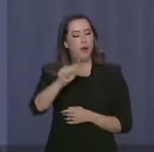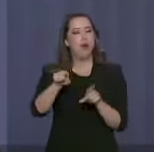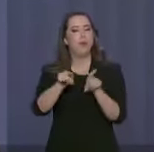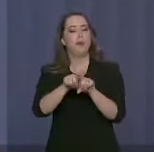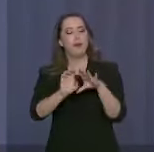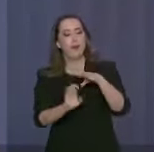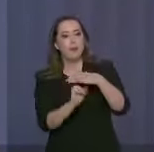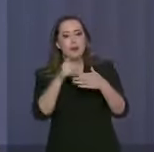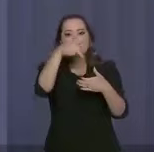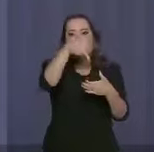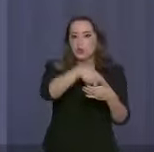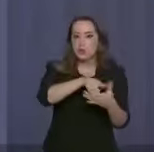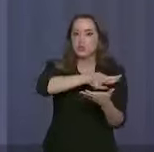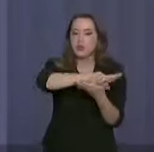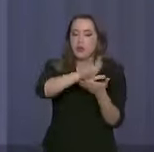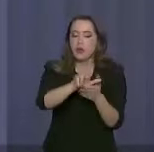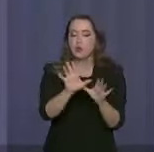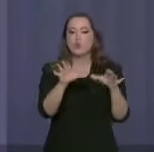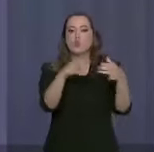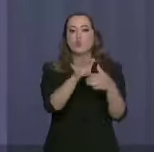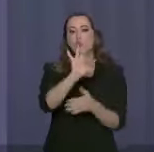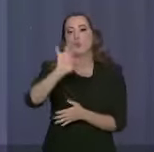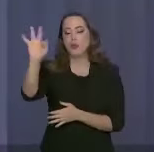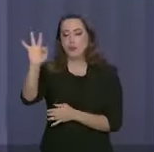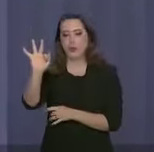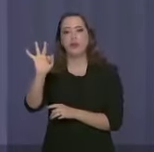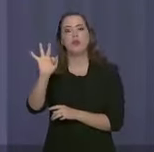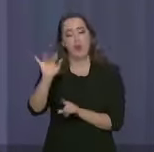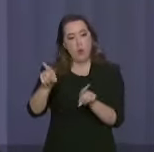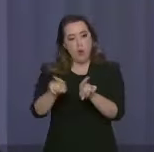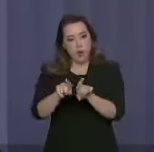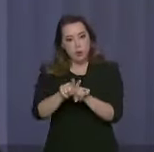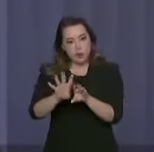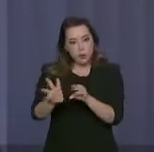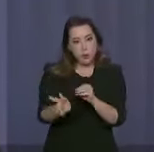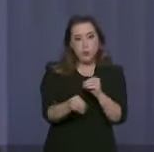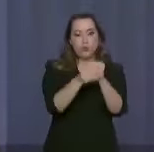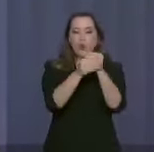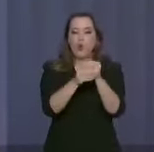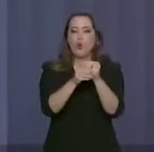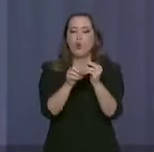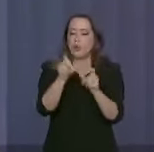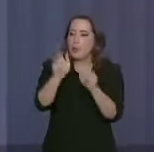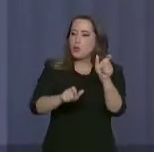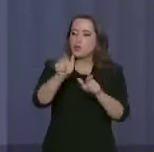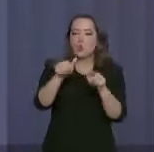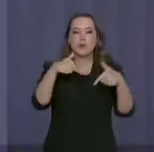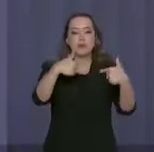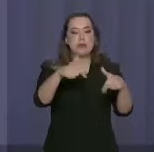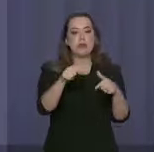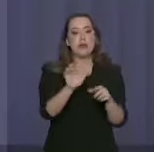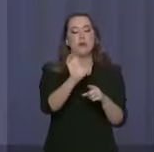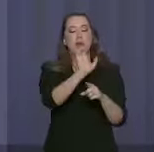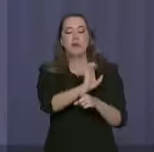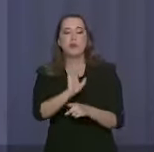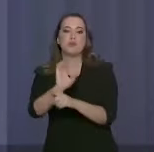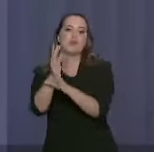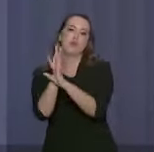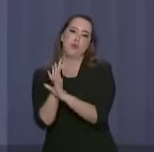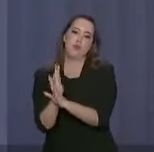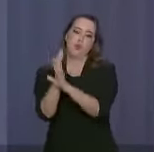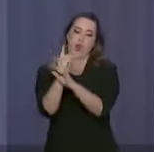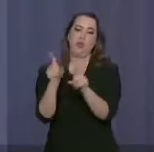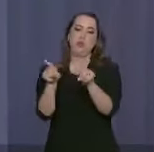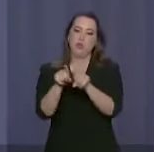e demais órgãos federais, cujos quadros foram ainda complementados por inúmeros servidores de órgãos municipais e estaduais,